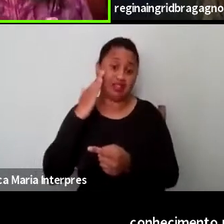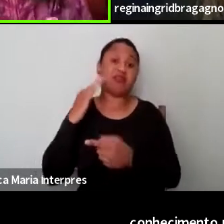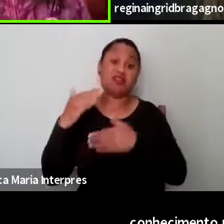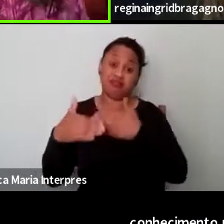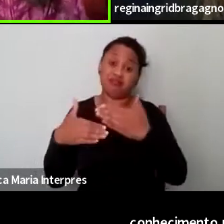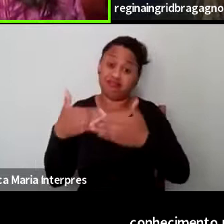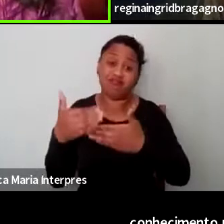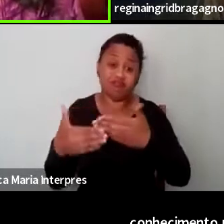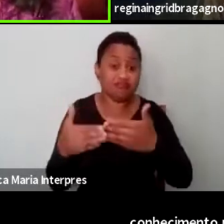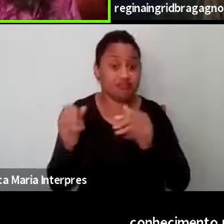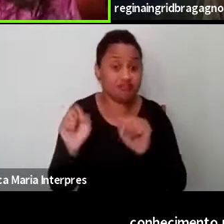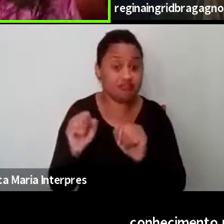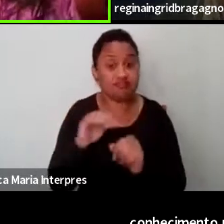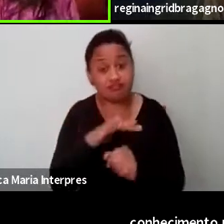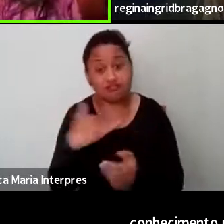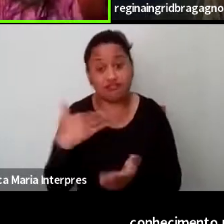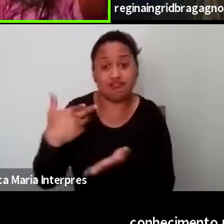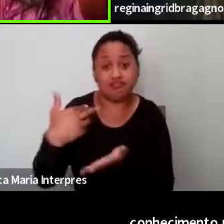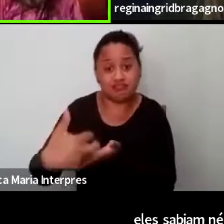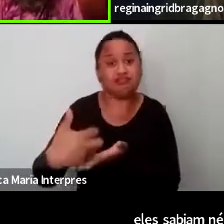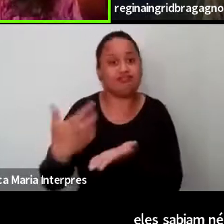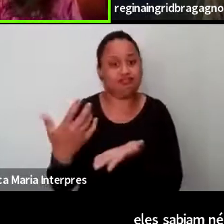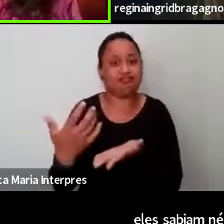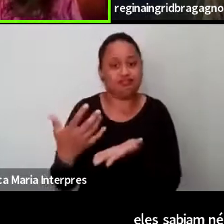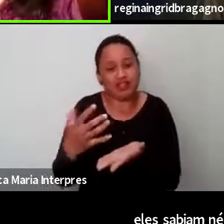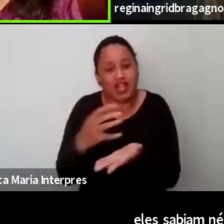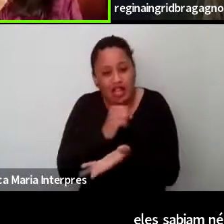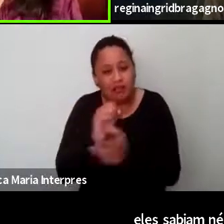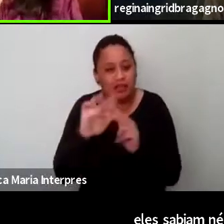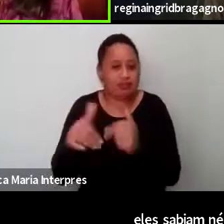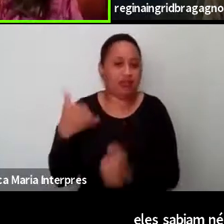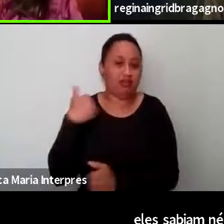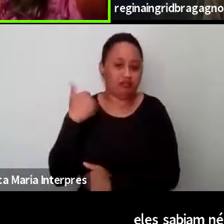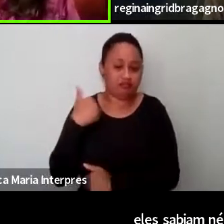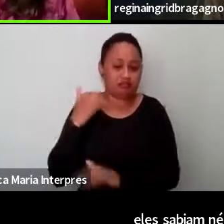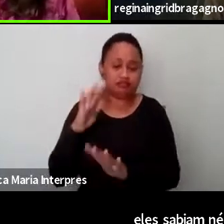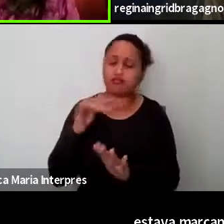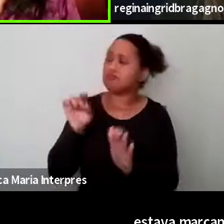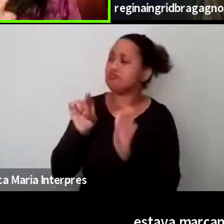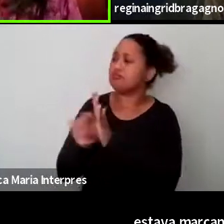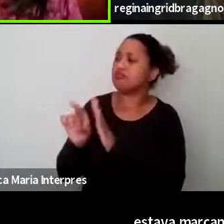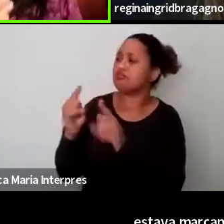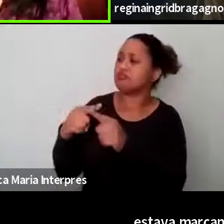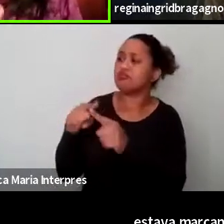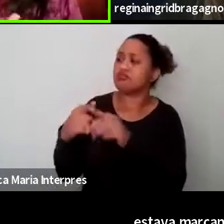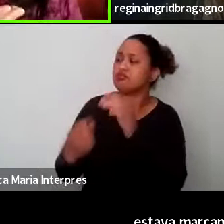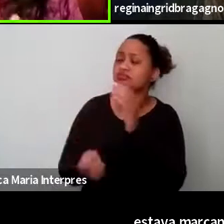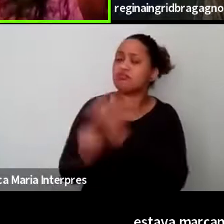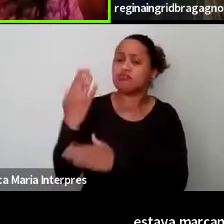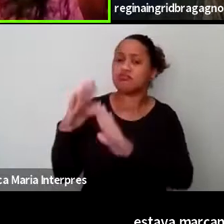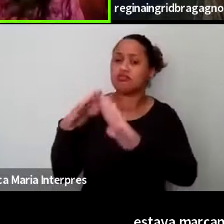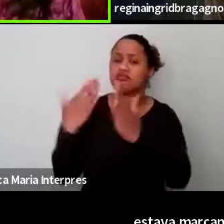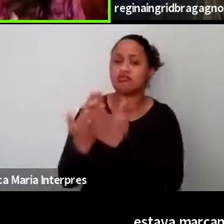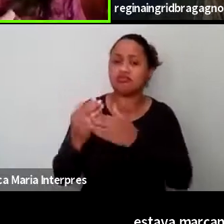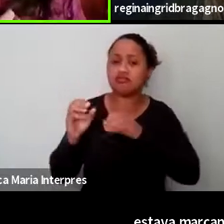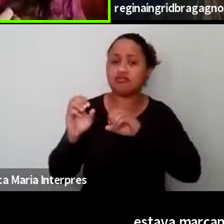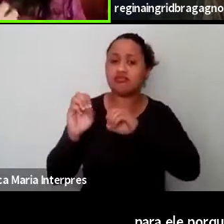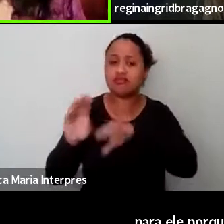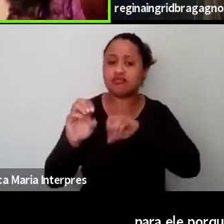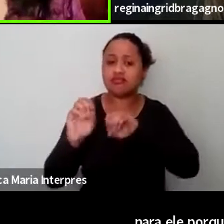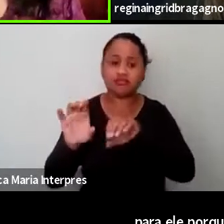que ele ia partir logo, né? E eu perguntei para ele, por que o senhor não cria uma escola de ensino,